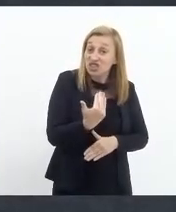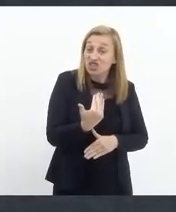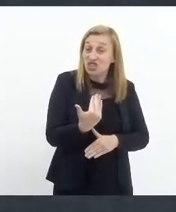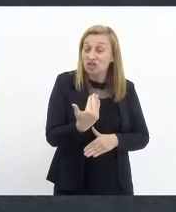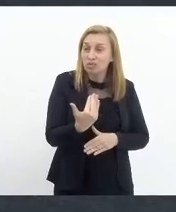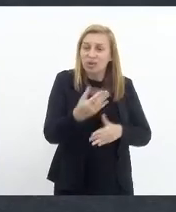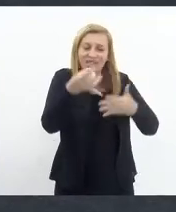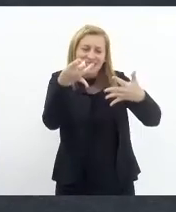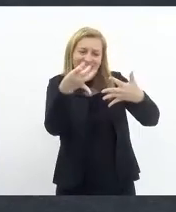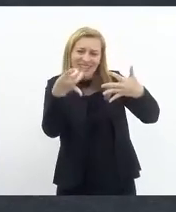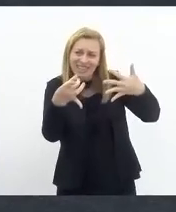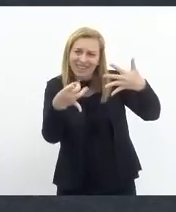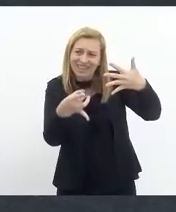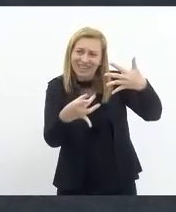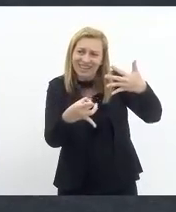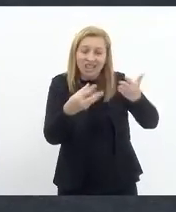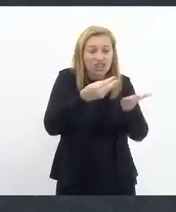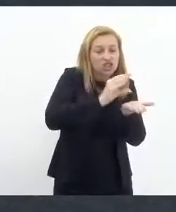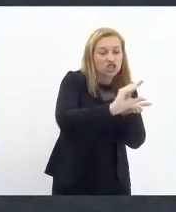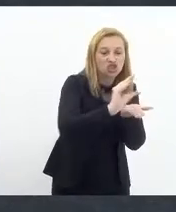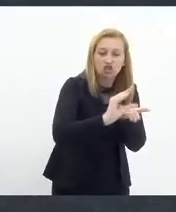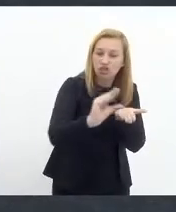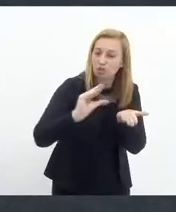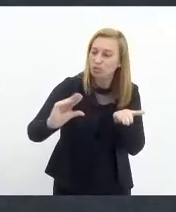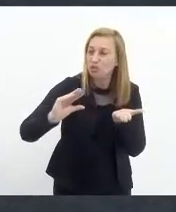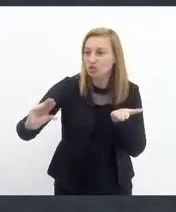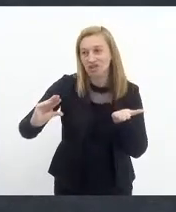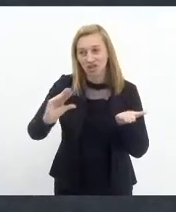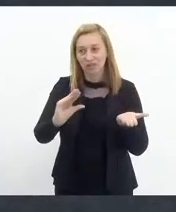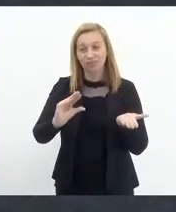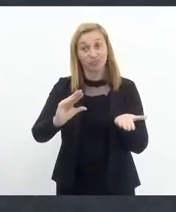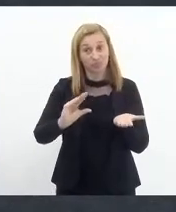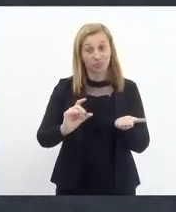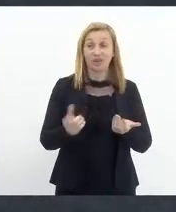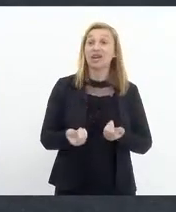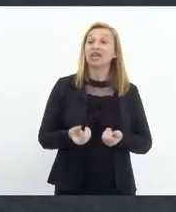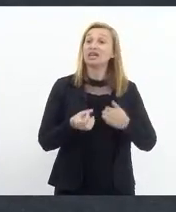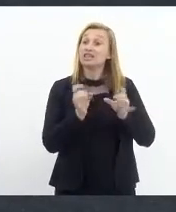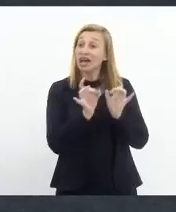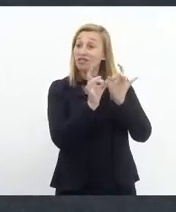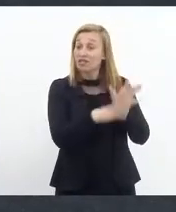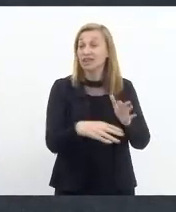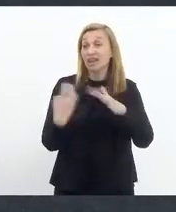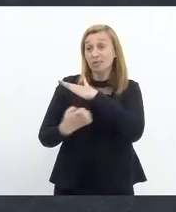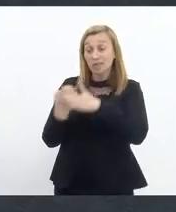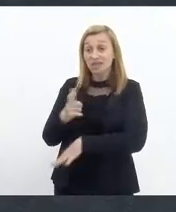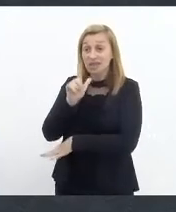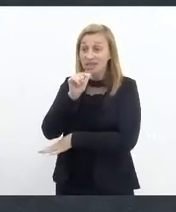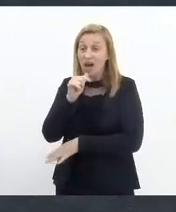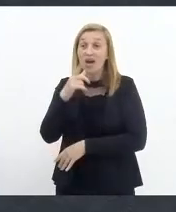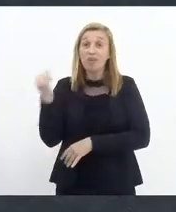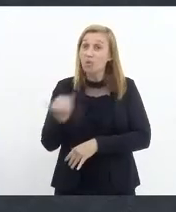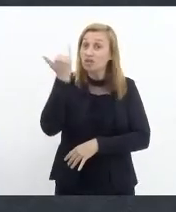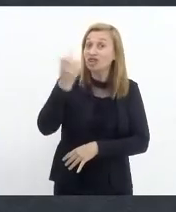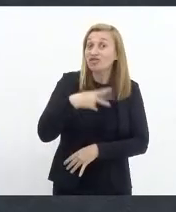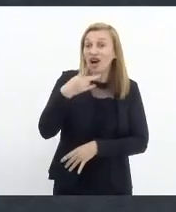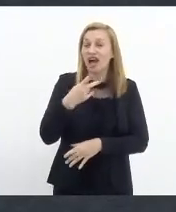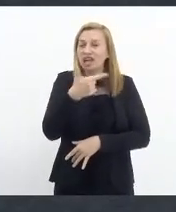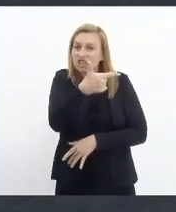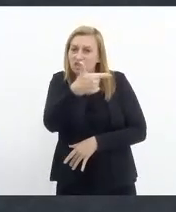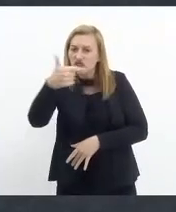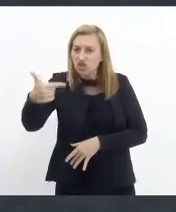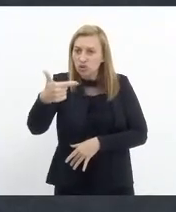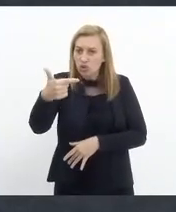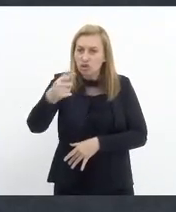detalhamento da distribuição dos recursos da venda da CEDAI. É importante dizer que desses 22